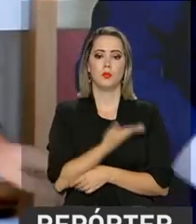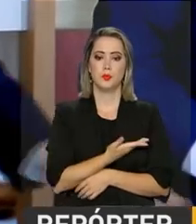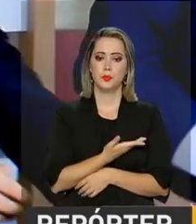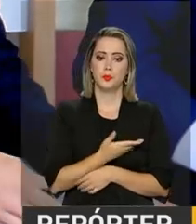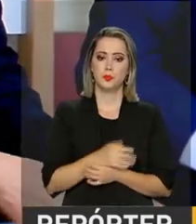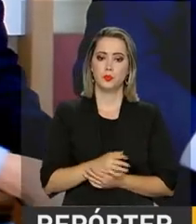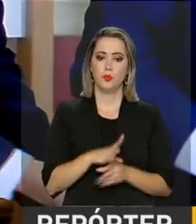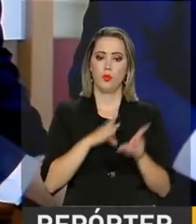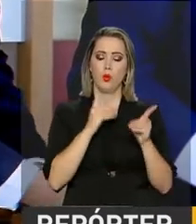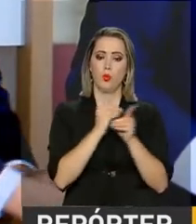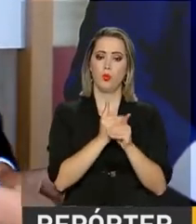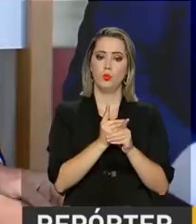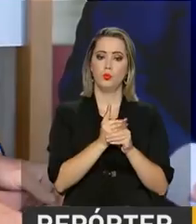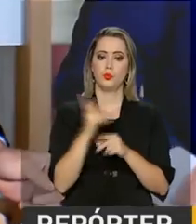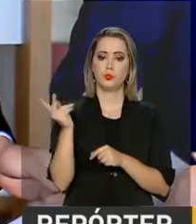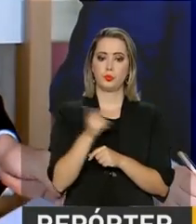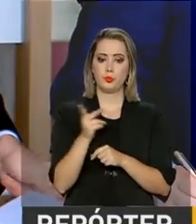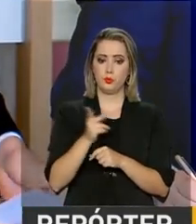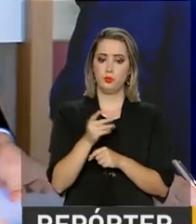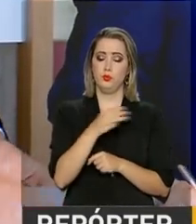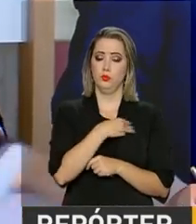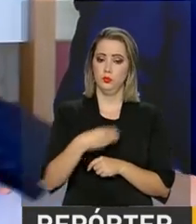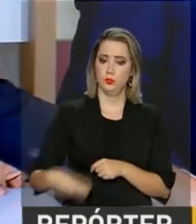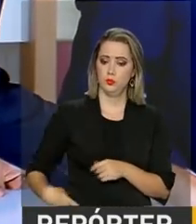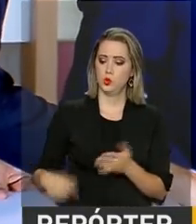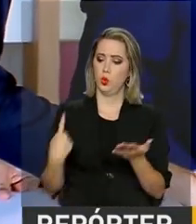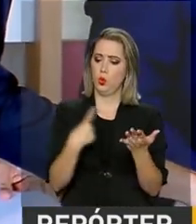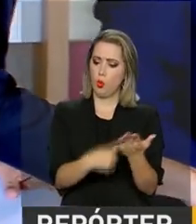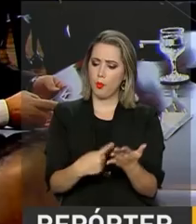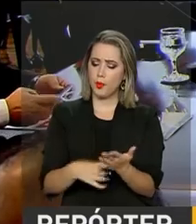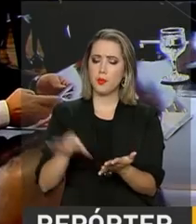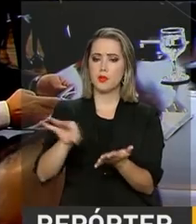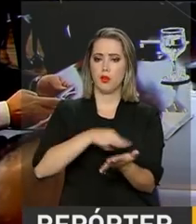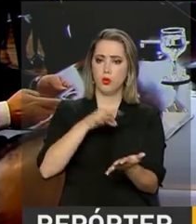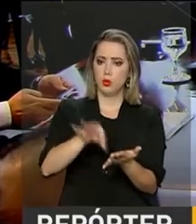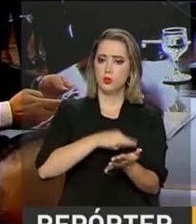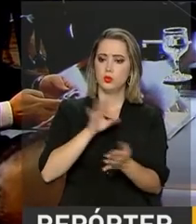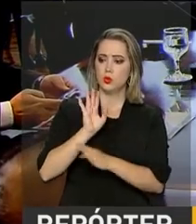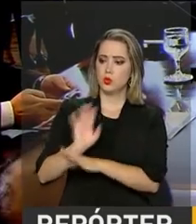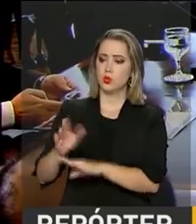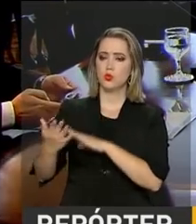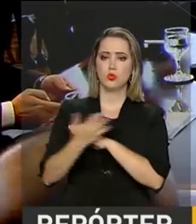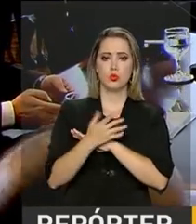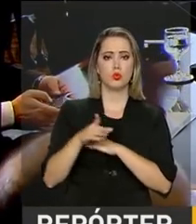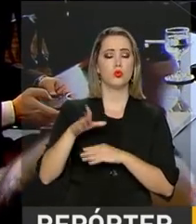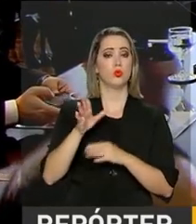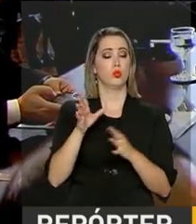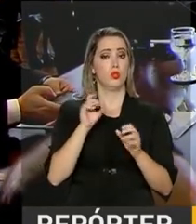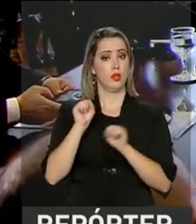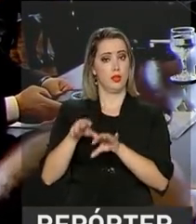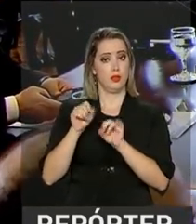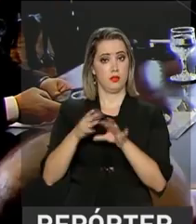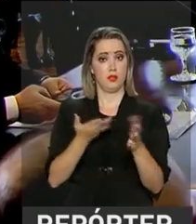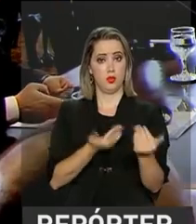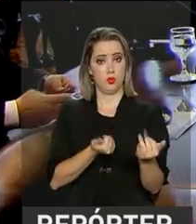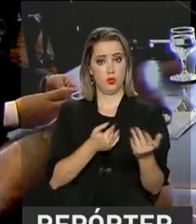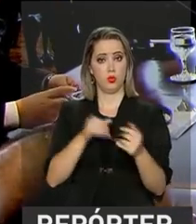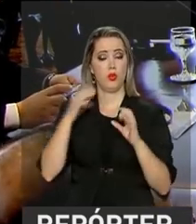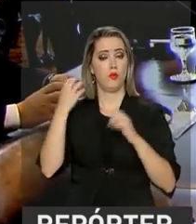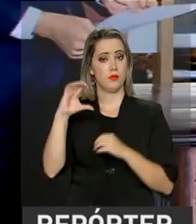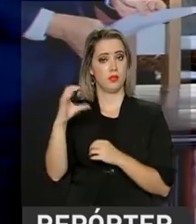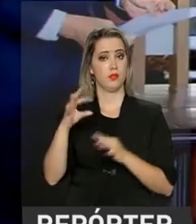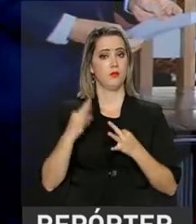encontro, os dois ministros assinaram acordos de cooperação nas áreas de educação da juventude, Ciência e